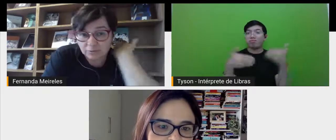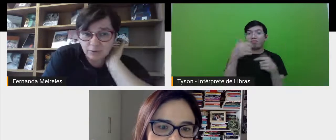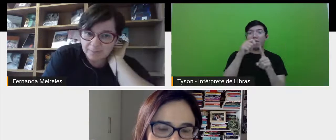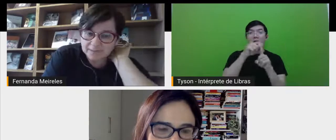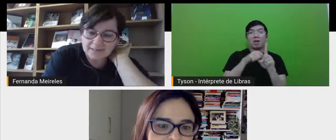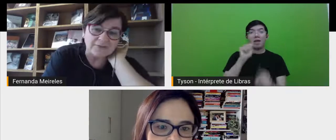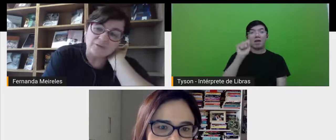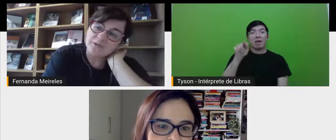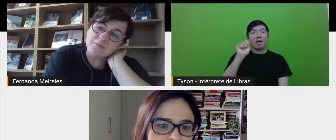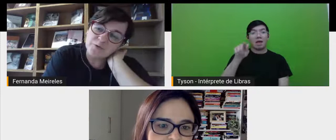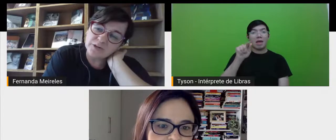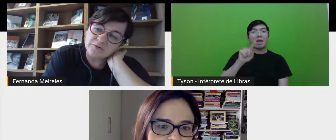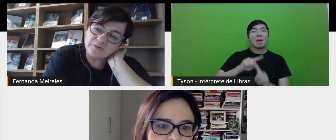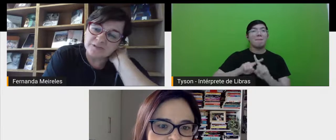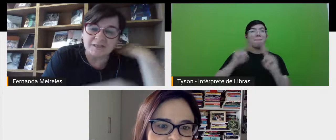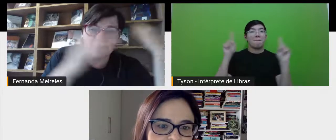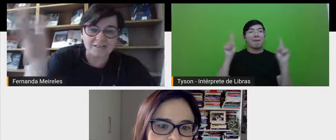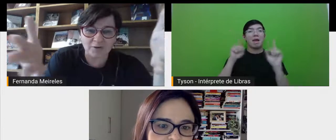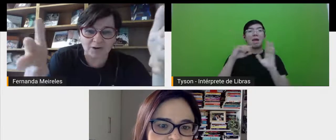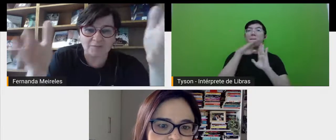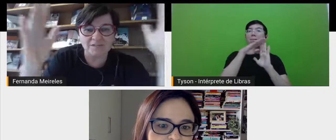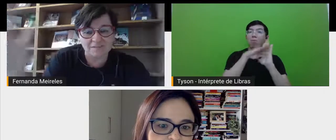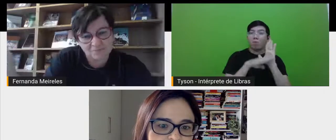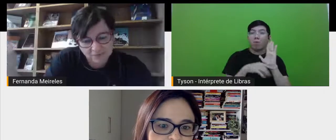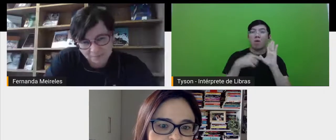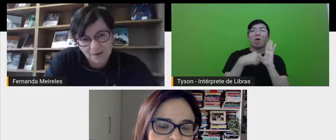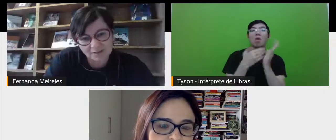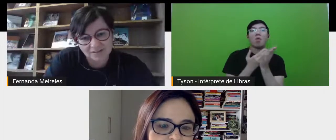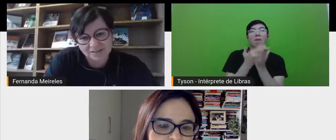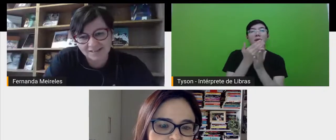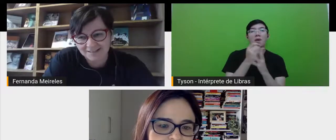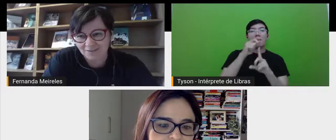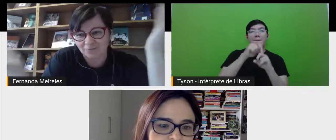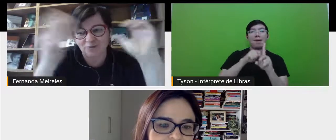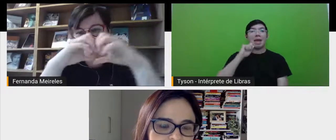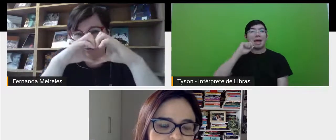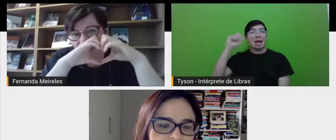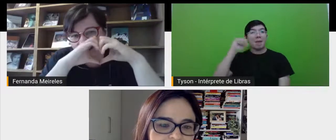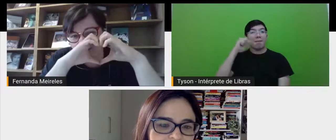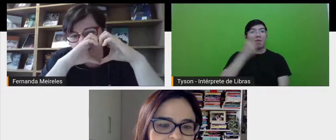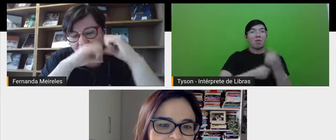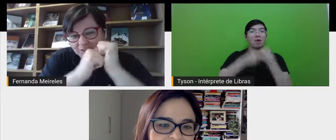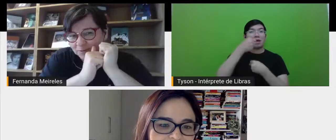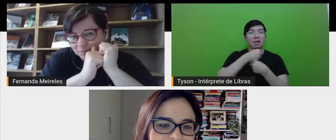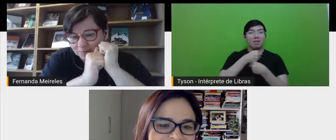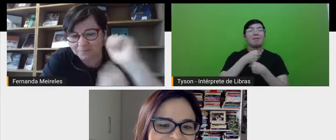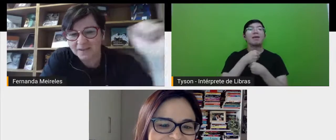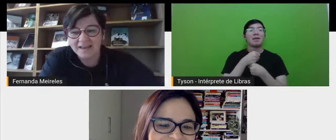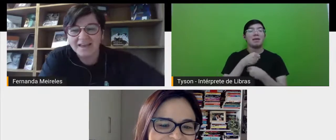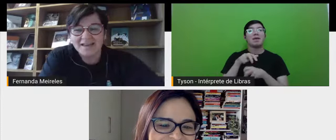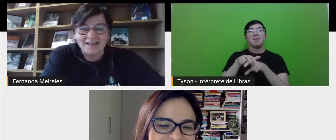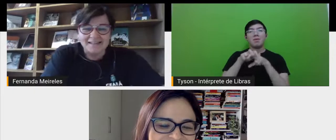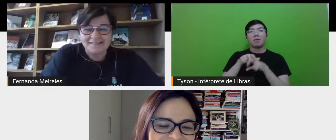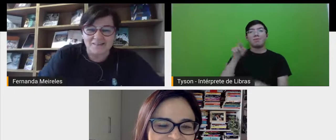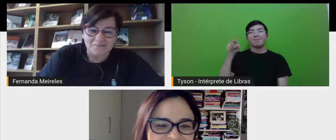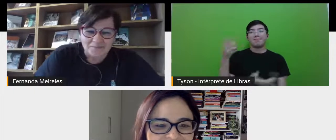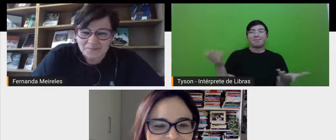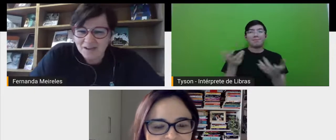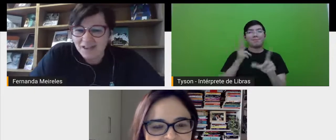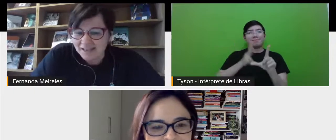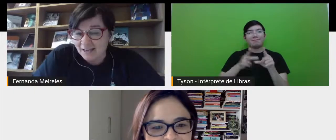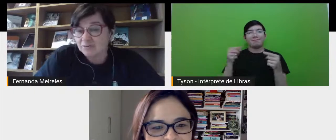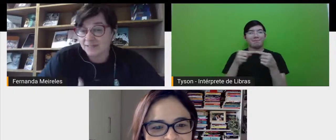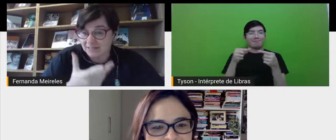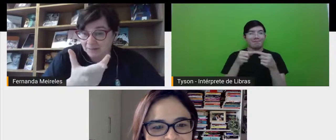em abril do ano passado. Então, tem muita coisa. E esse programa vai fazer parte desse acerto. Estou muito feliz, muito feliz mesmo. Então,